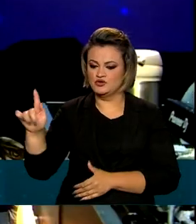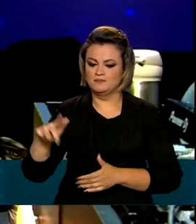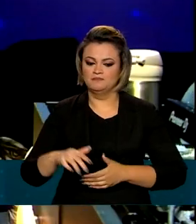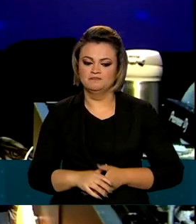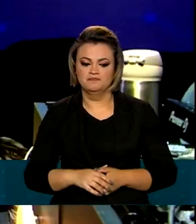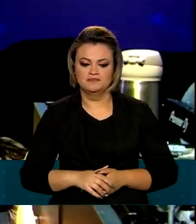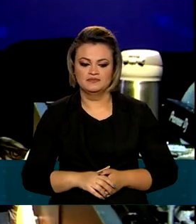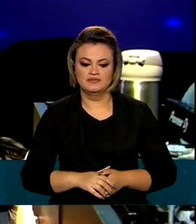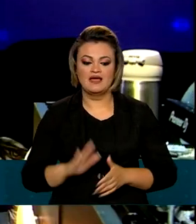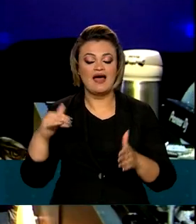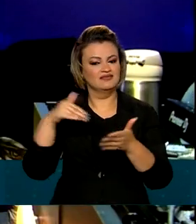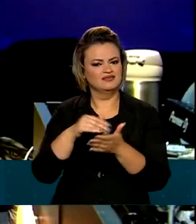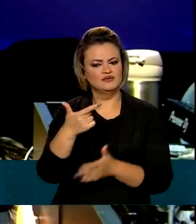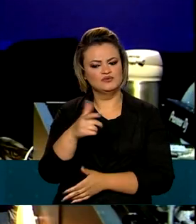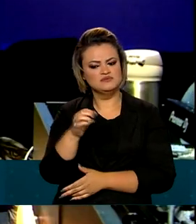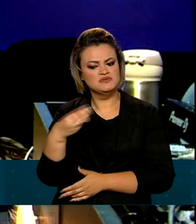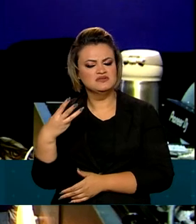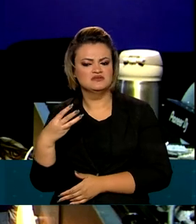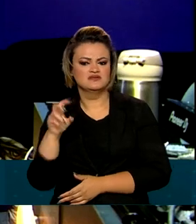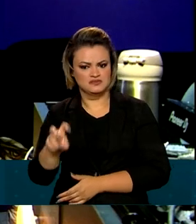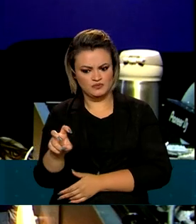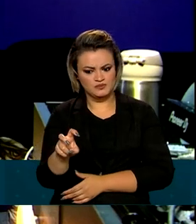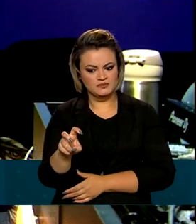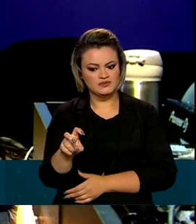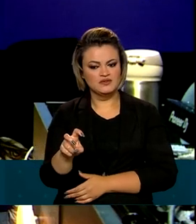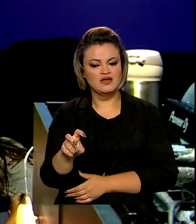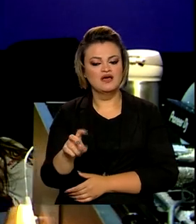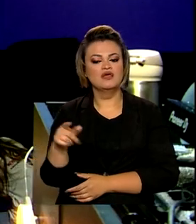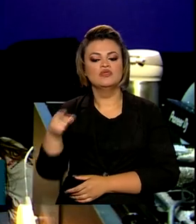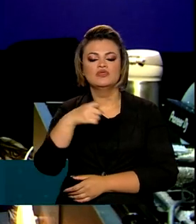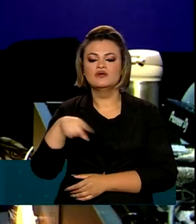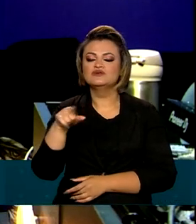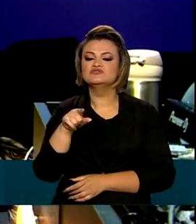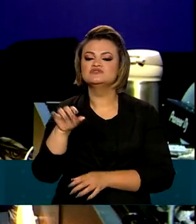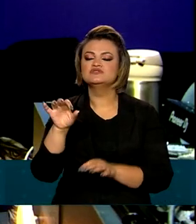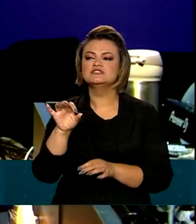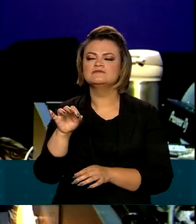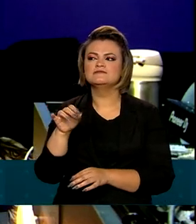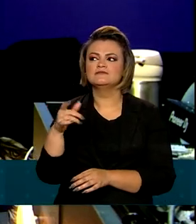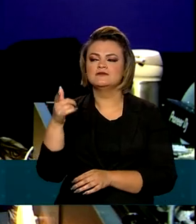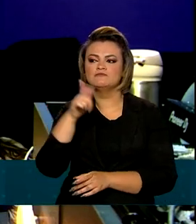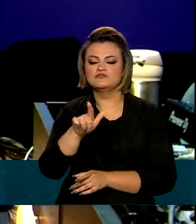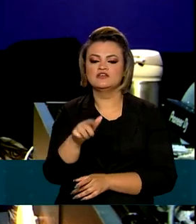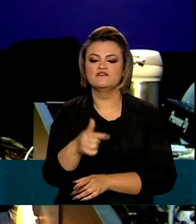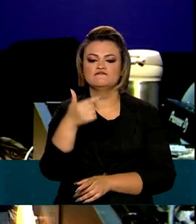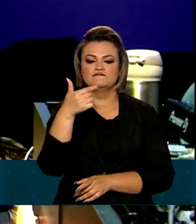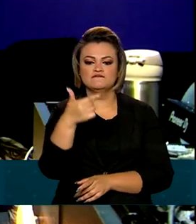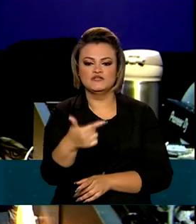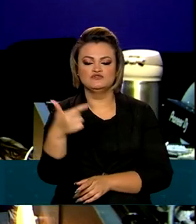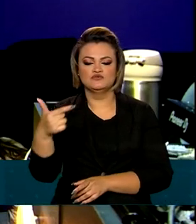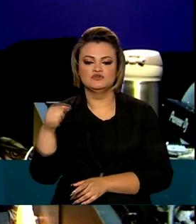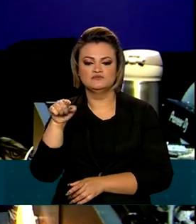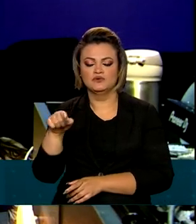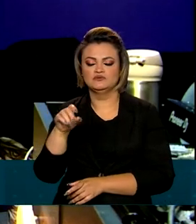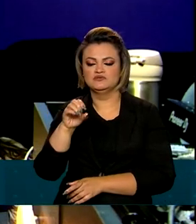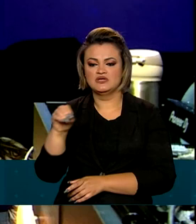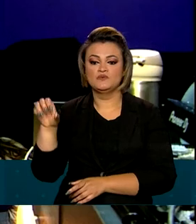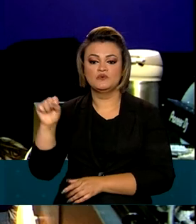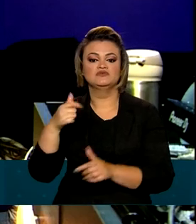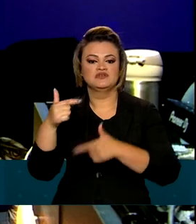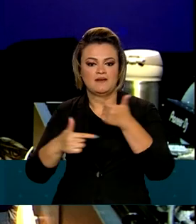Até 2035, vamos ter 22,8 milhões de empregos